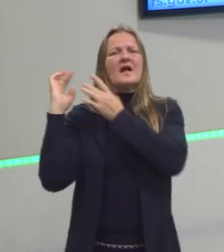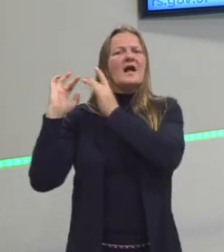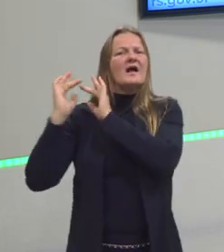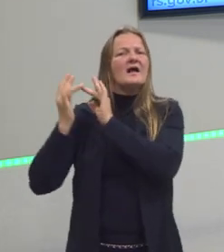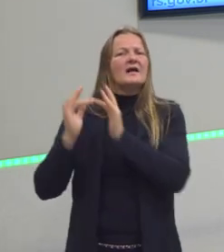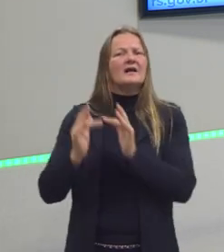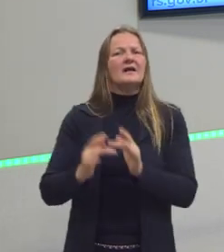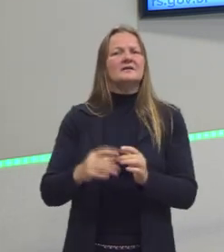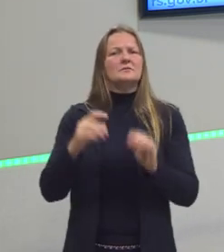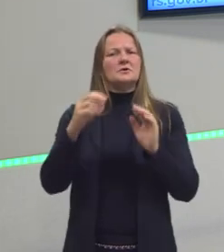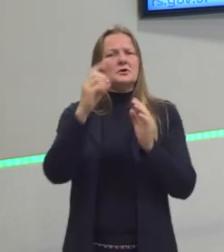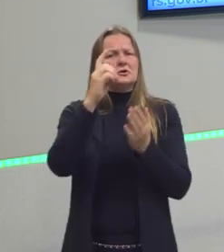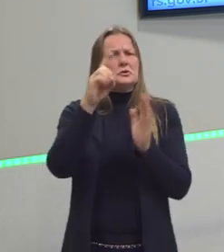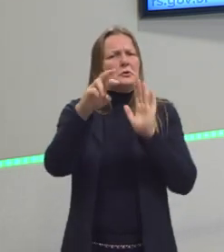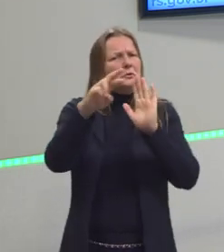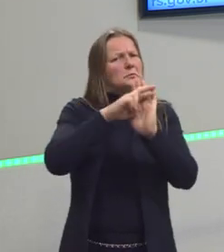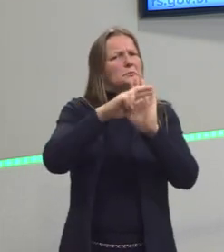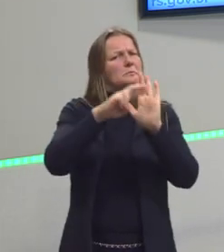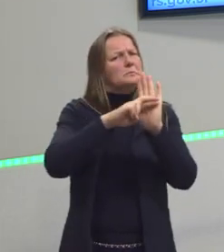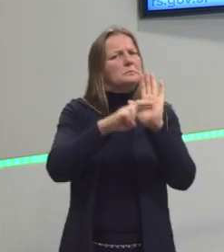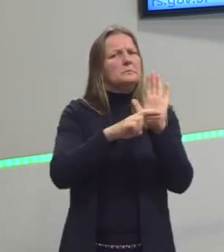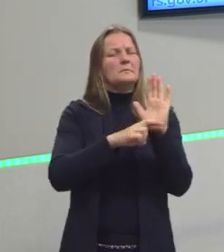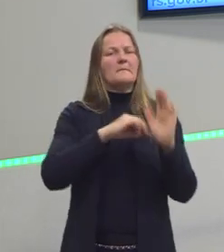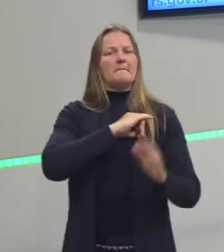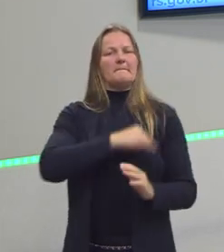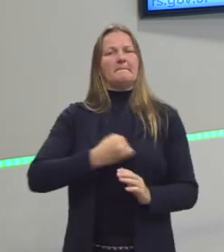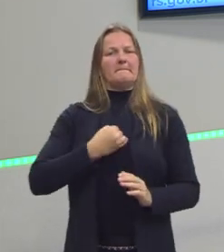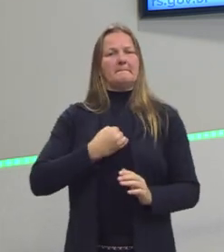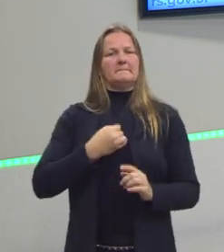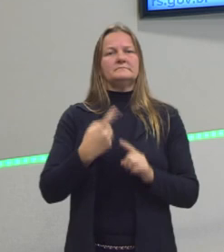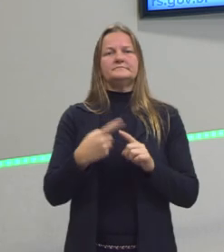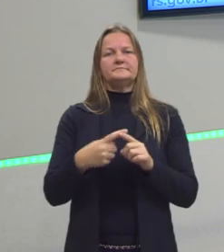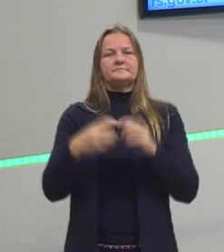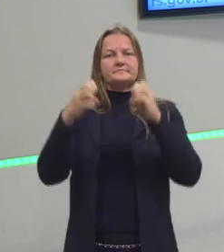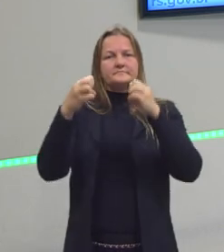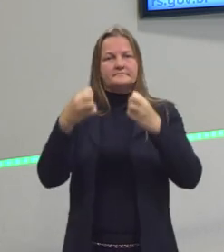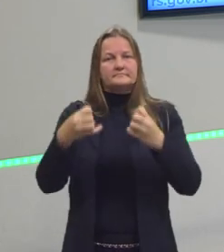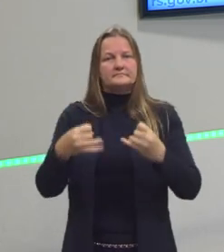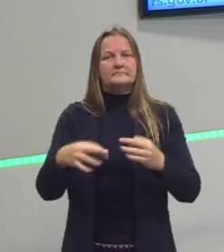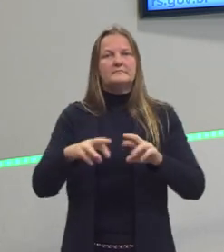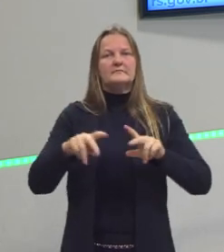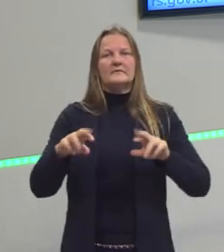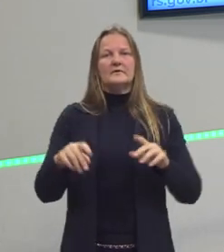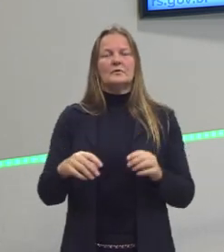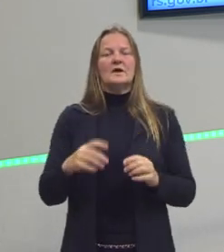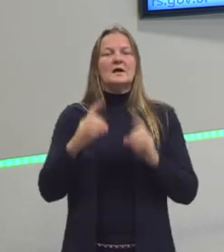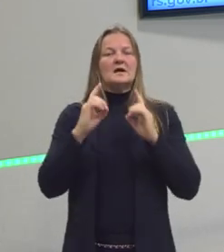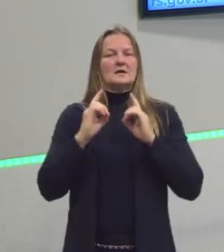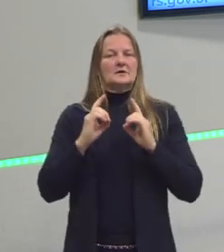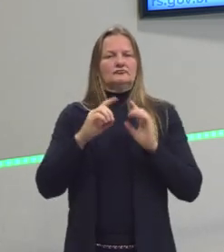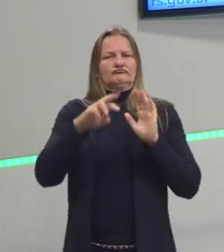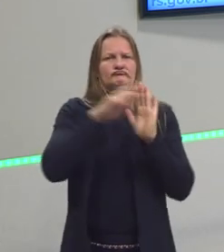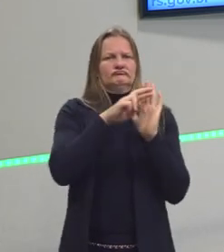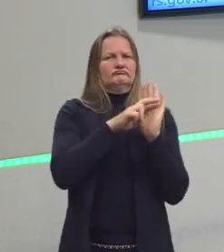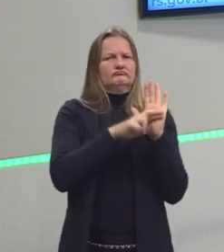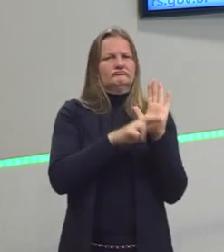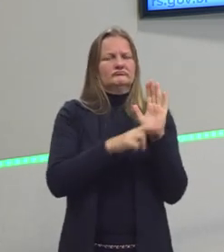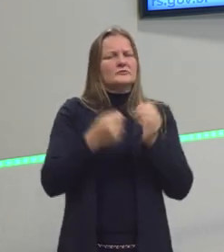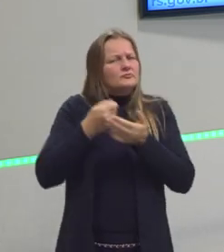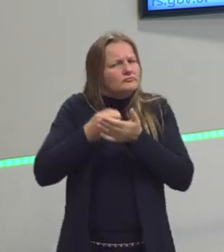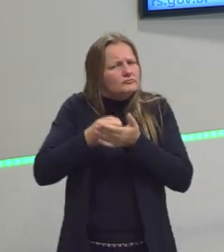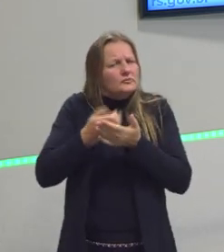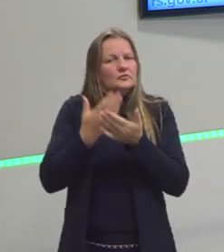disciplinar. Mas a disciplina jesuítica não era no sentido de a pessoa ser disciplinada para o estudo, ser